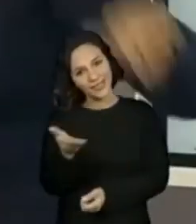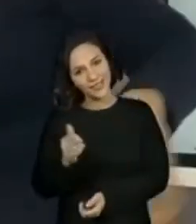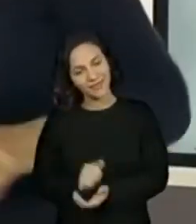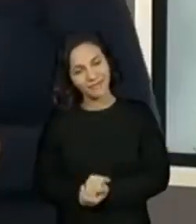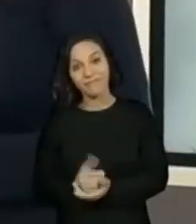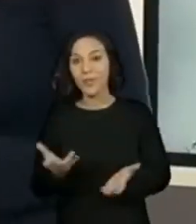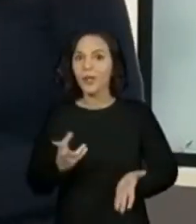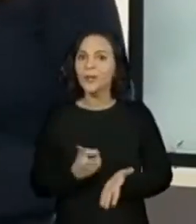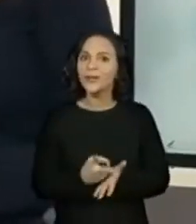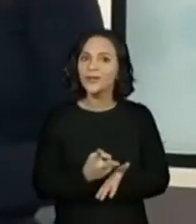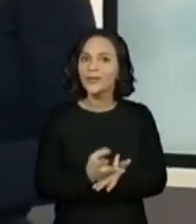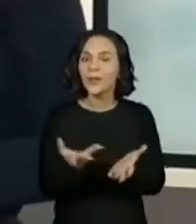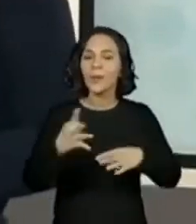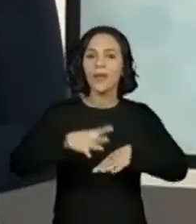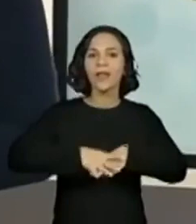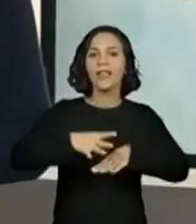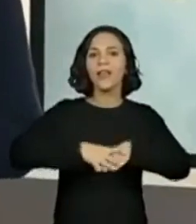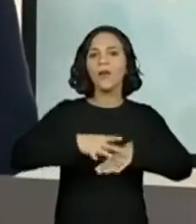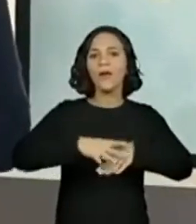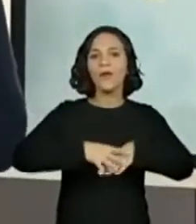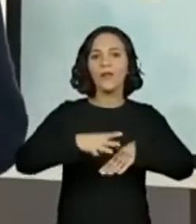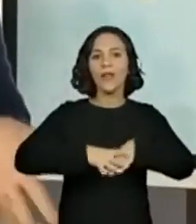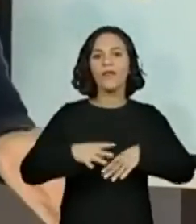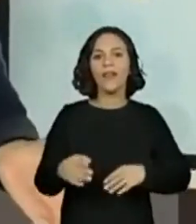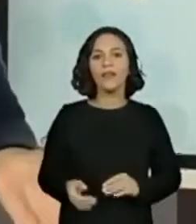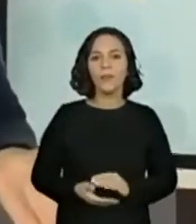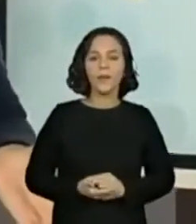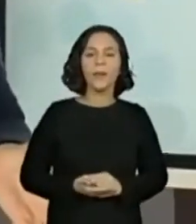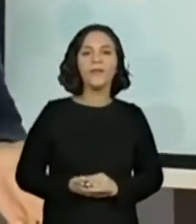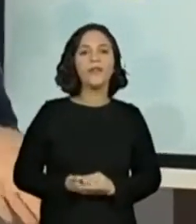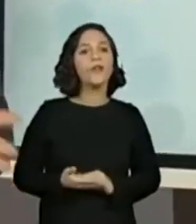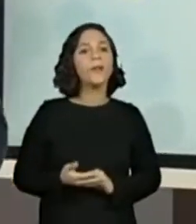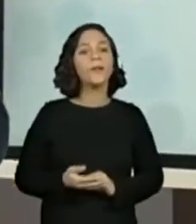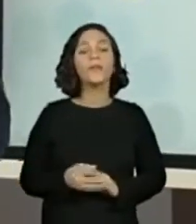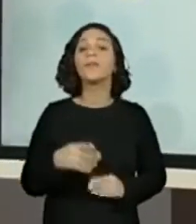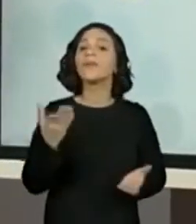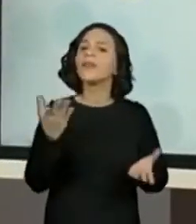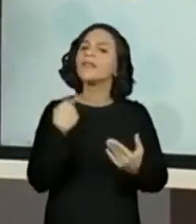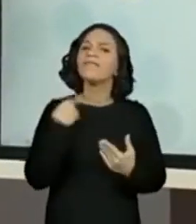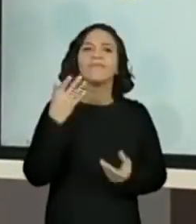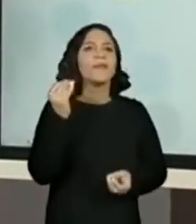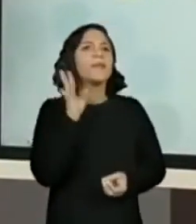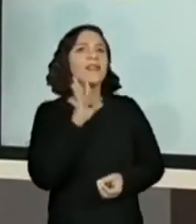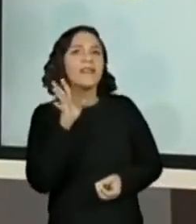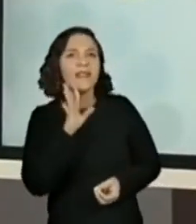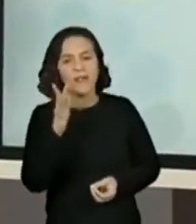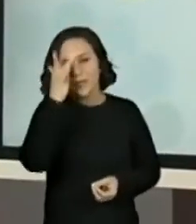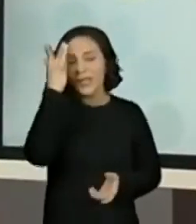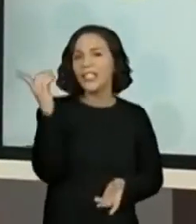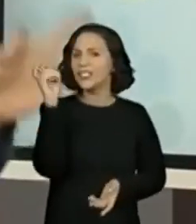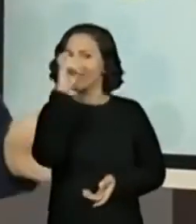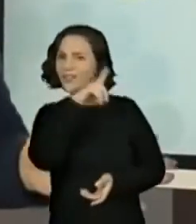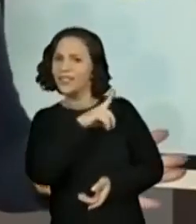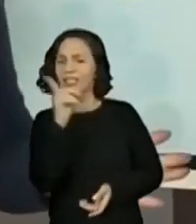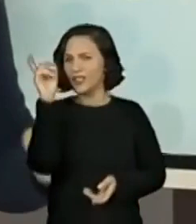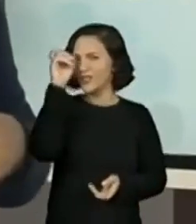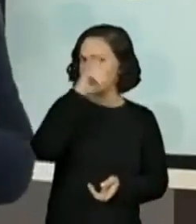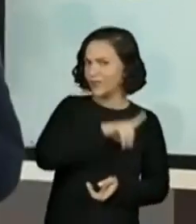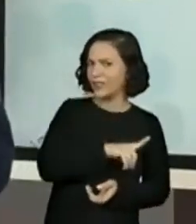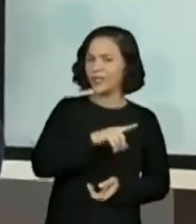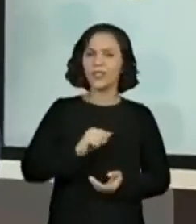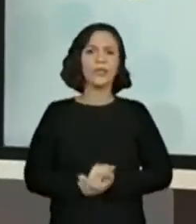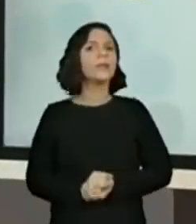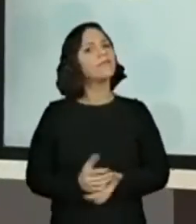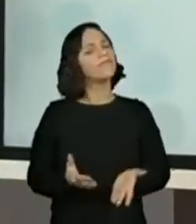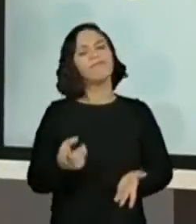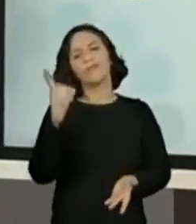continuar aí na matemática. Eu falo uma disciplina tão gostosa que as pessoas ficam Ah, é difícil, Matisse, não tem nada de difícil. A